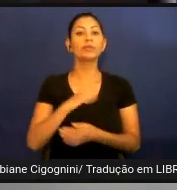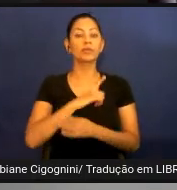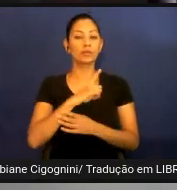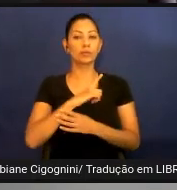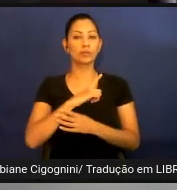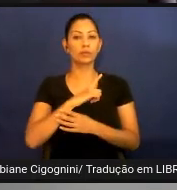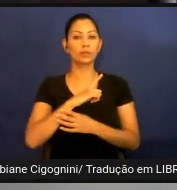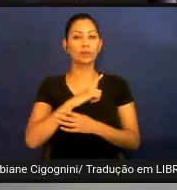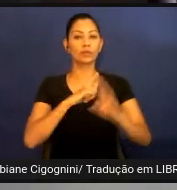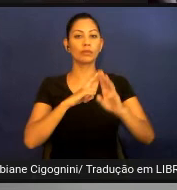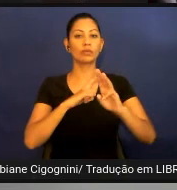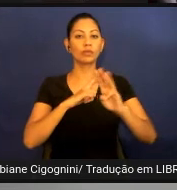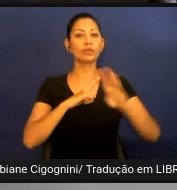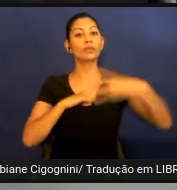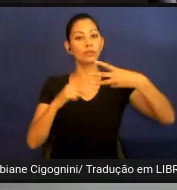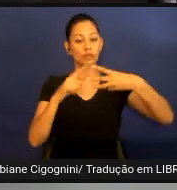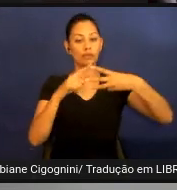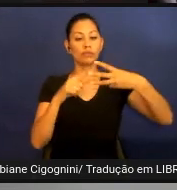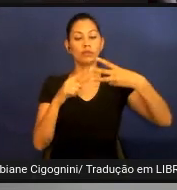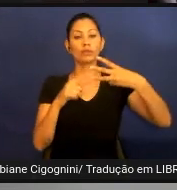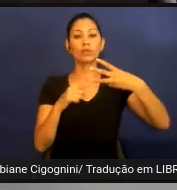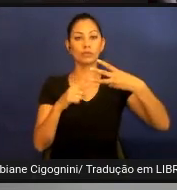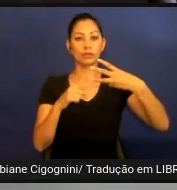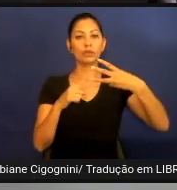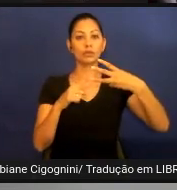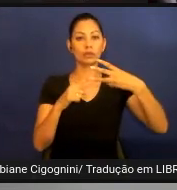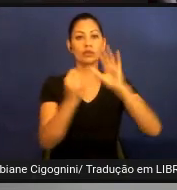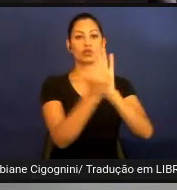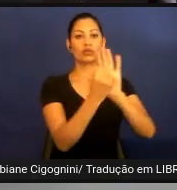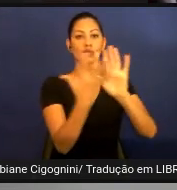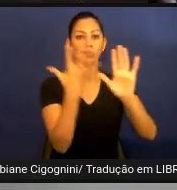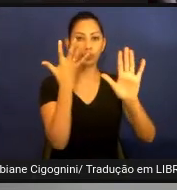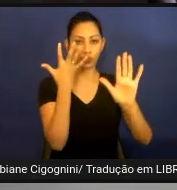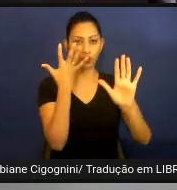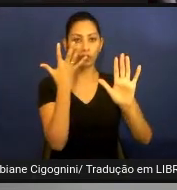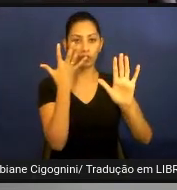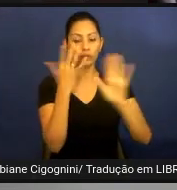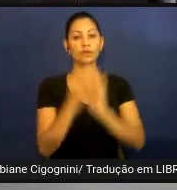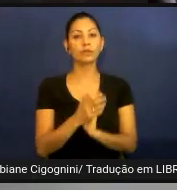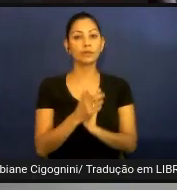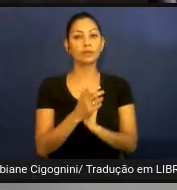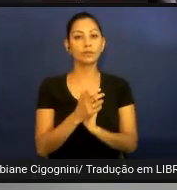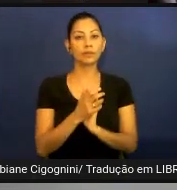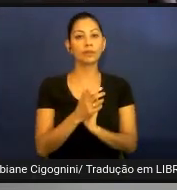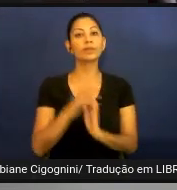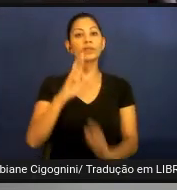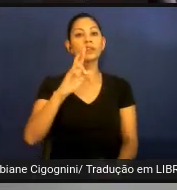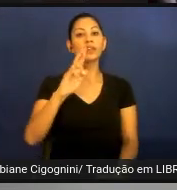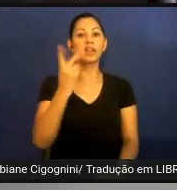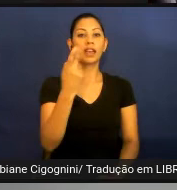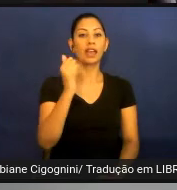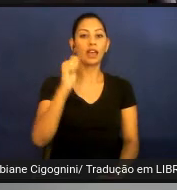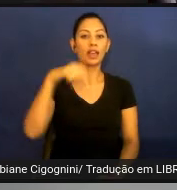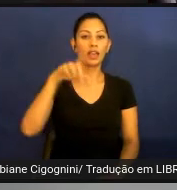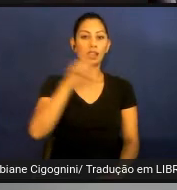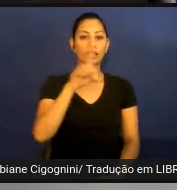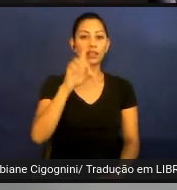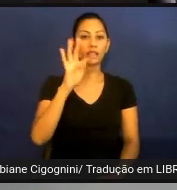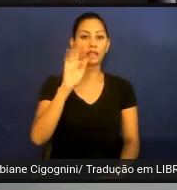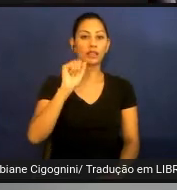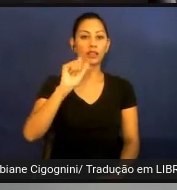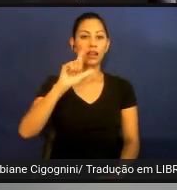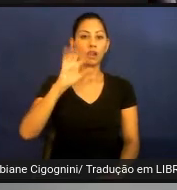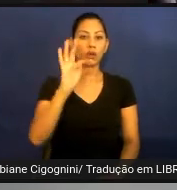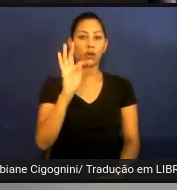Avaliamos três softwares, sendo o primeiro deles o HandTalk, ele foi desenvolvido em